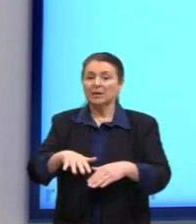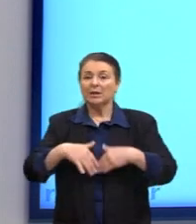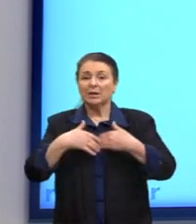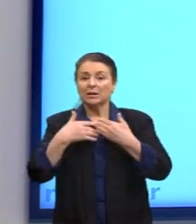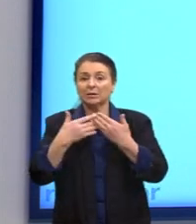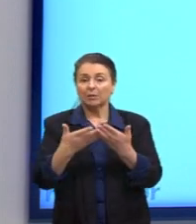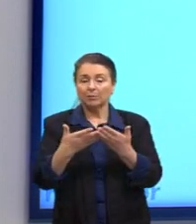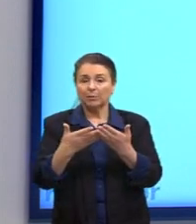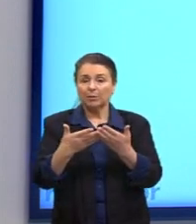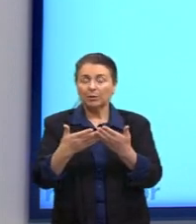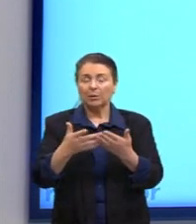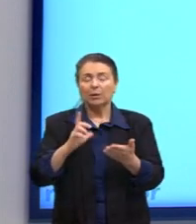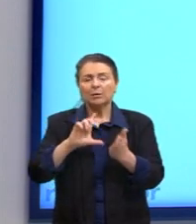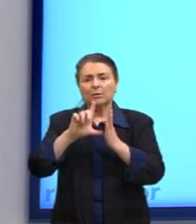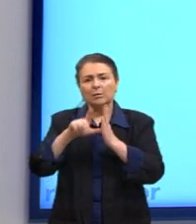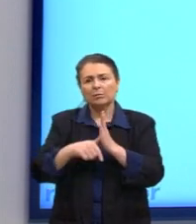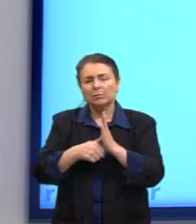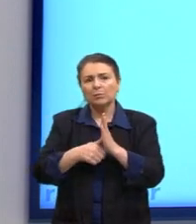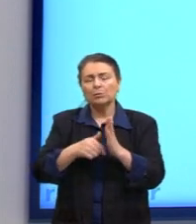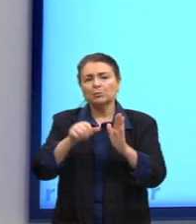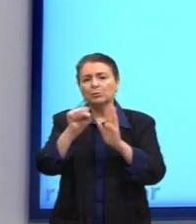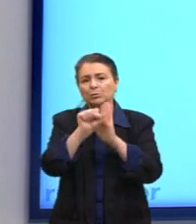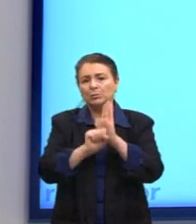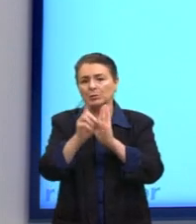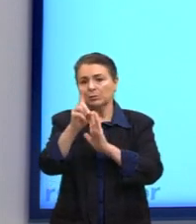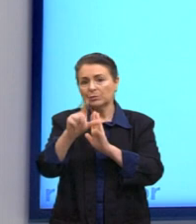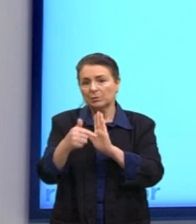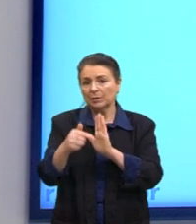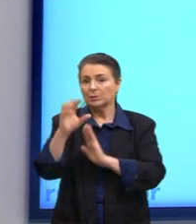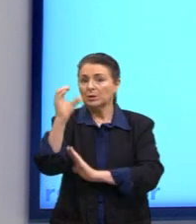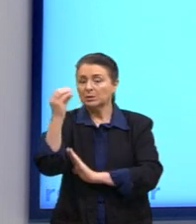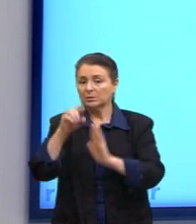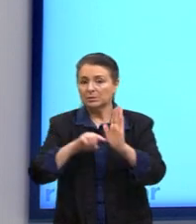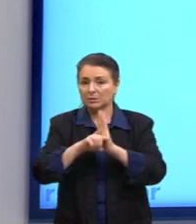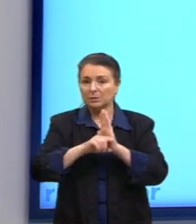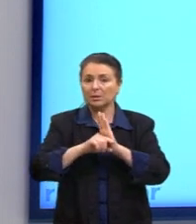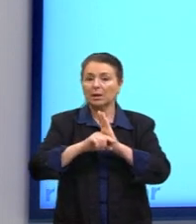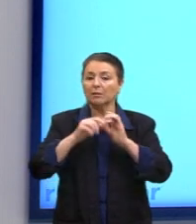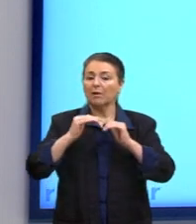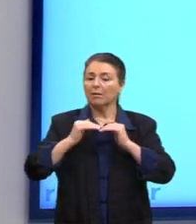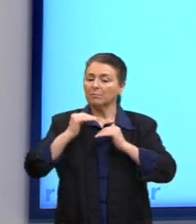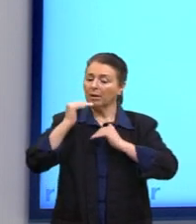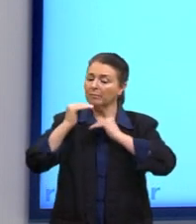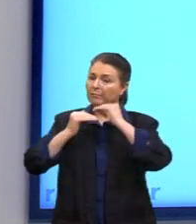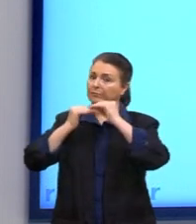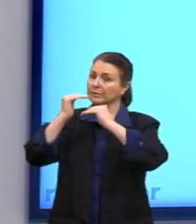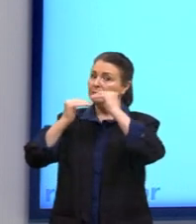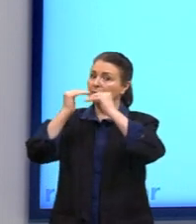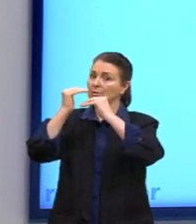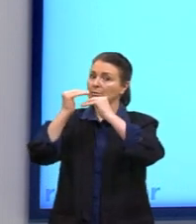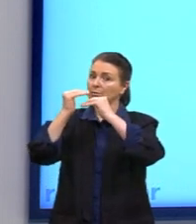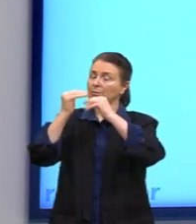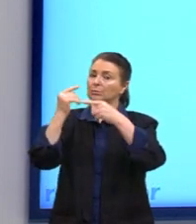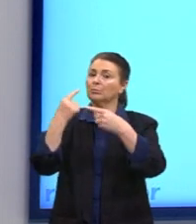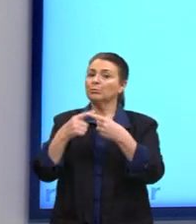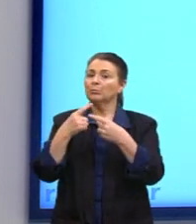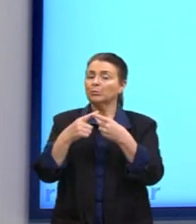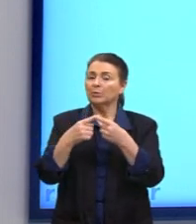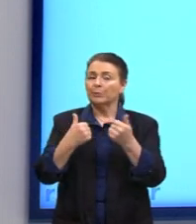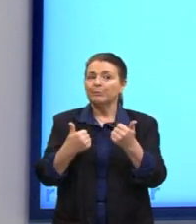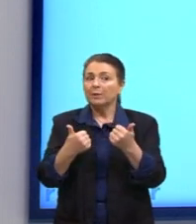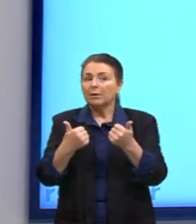que a partir do século XVII, a ciência vai tendo esses avanços. Esses avanços vão sendo sempre